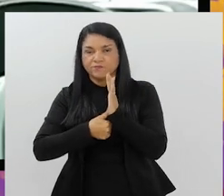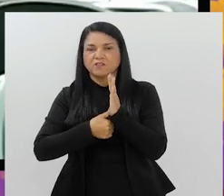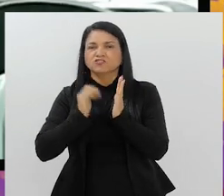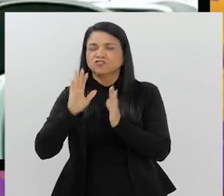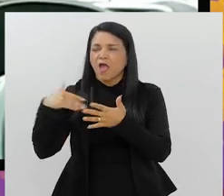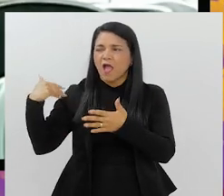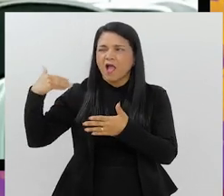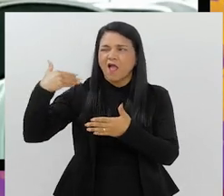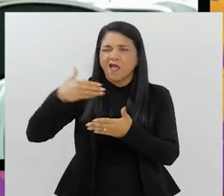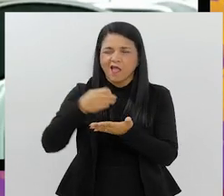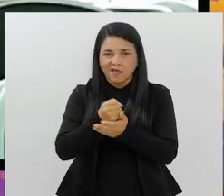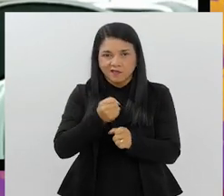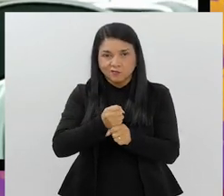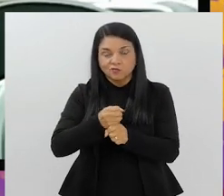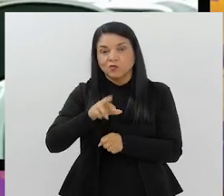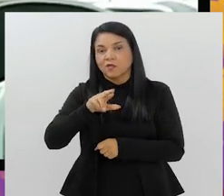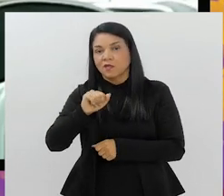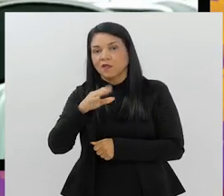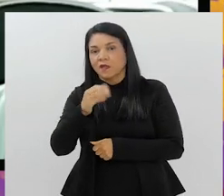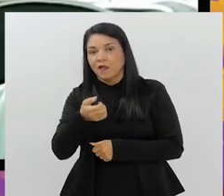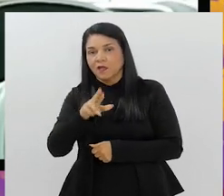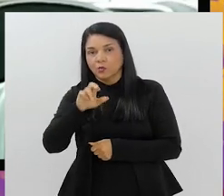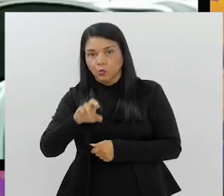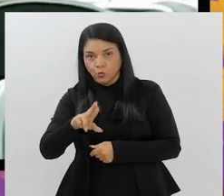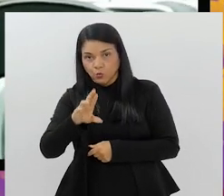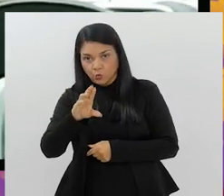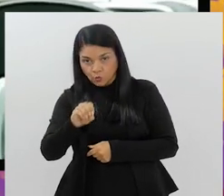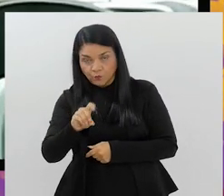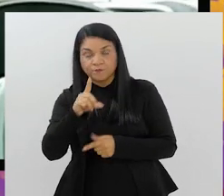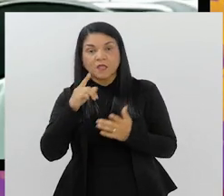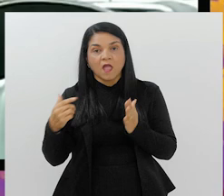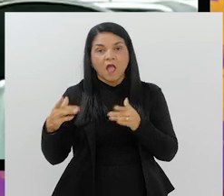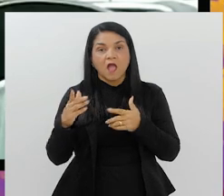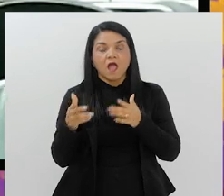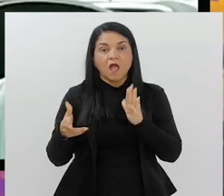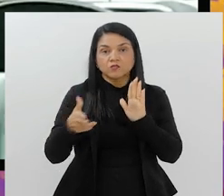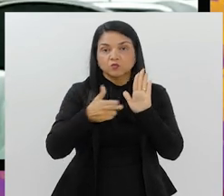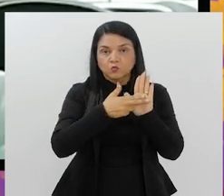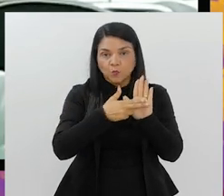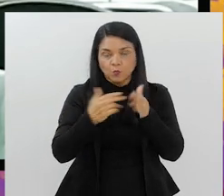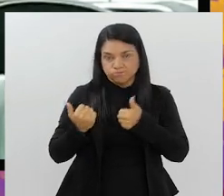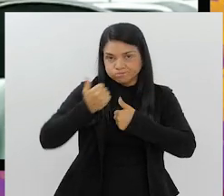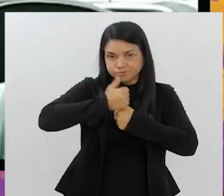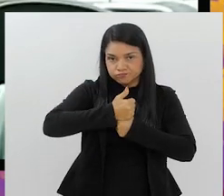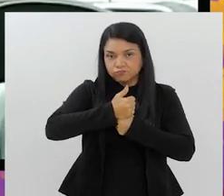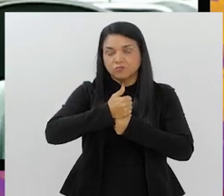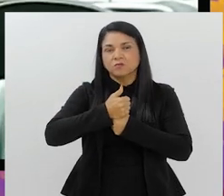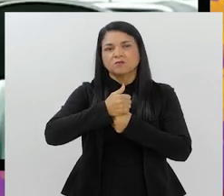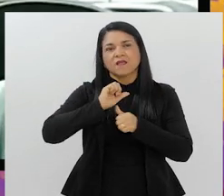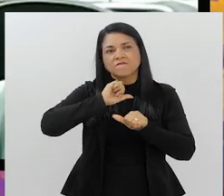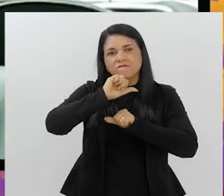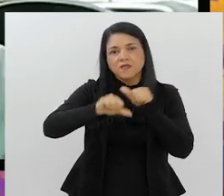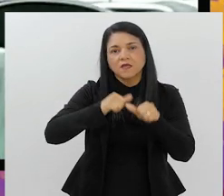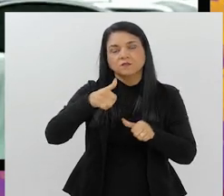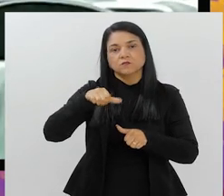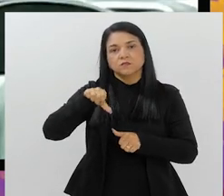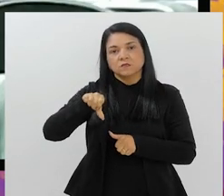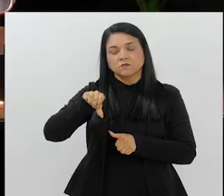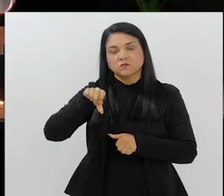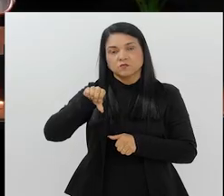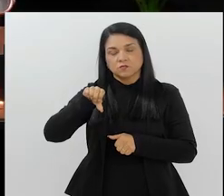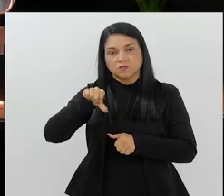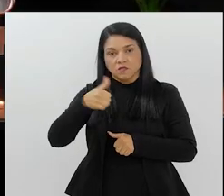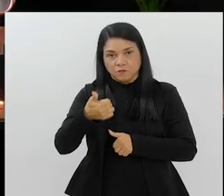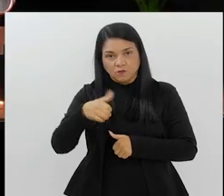Há muito tempo, desde que o Ricardo Teixeira assumiu a presidência da CBF na virada dos anos 80 para os anos 90, você tem